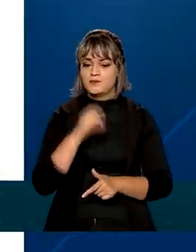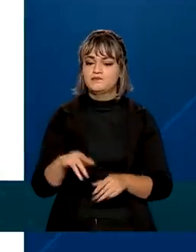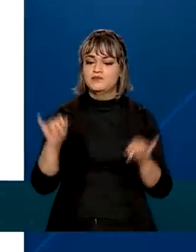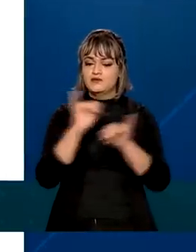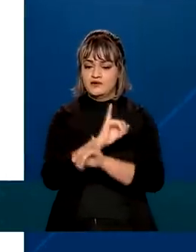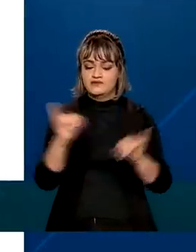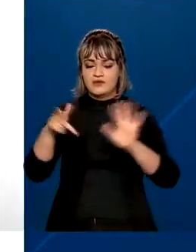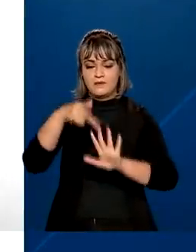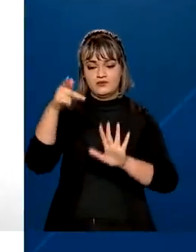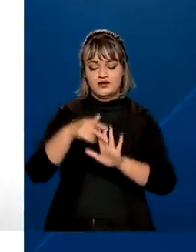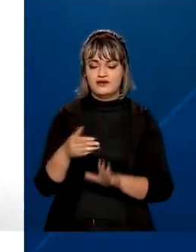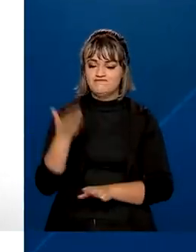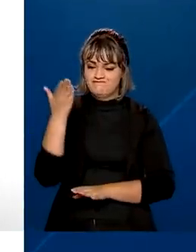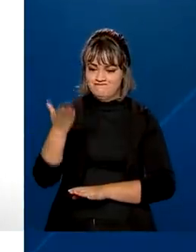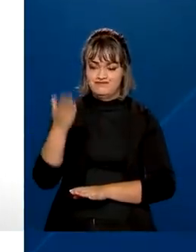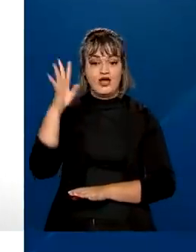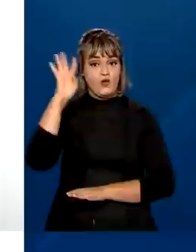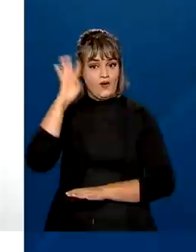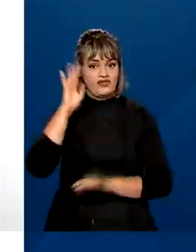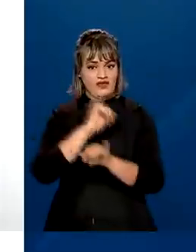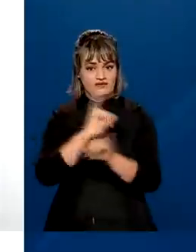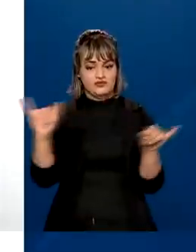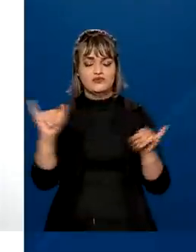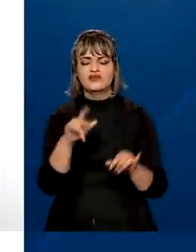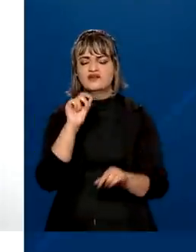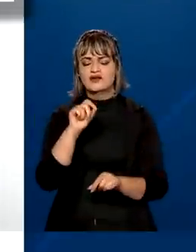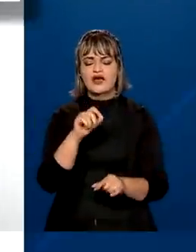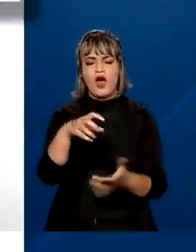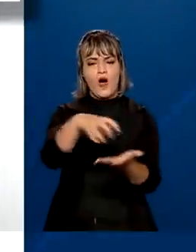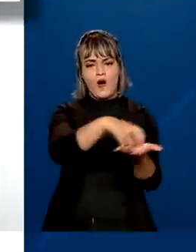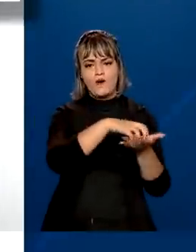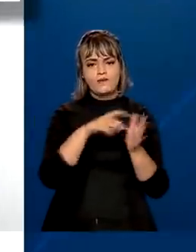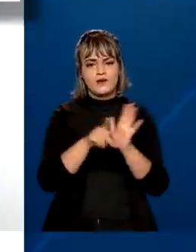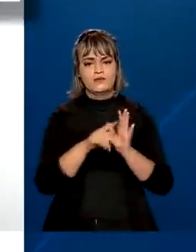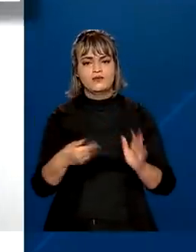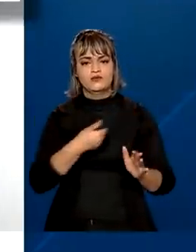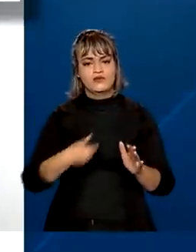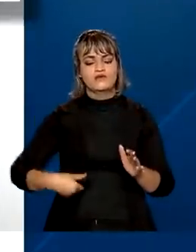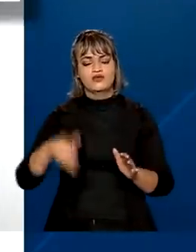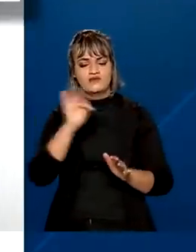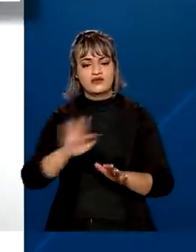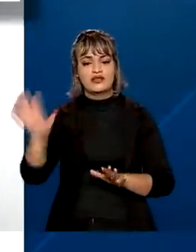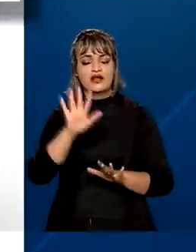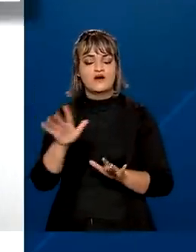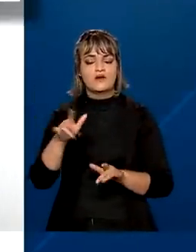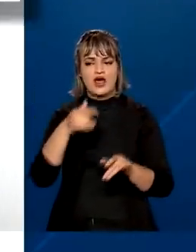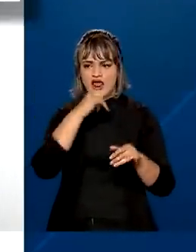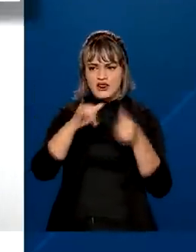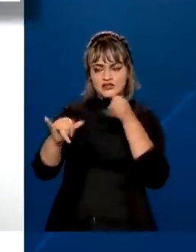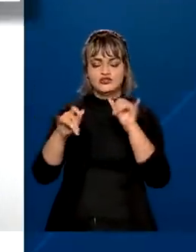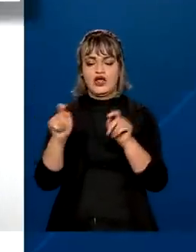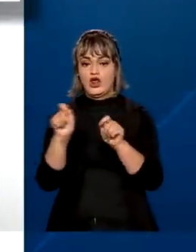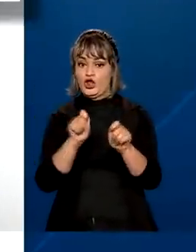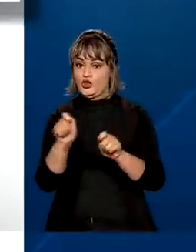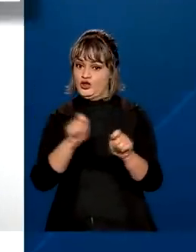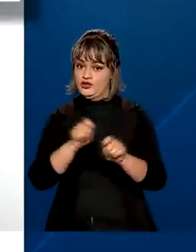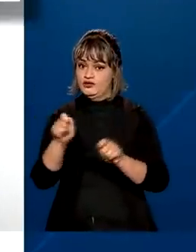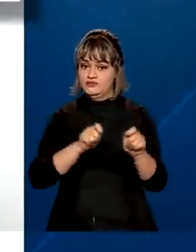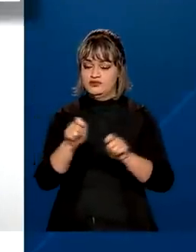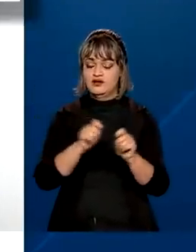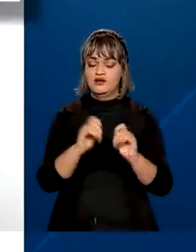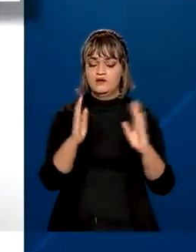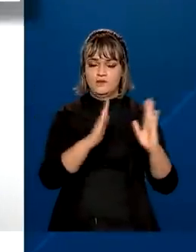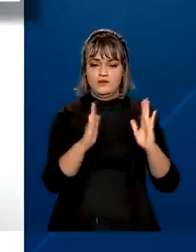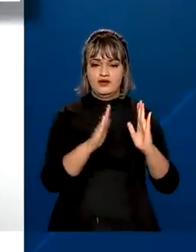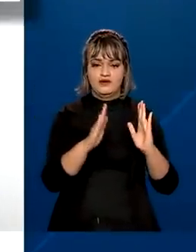publicada nesta quarta-feira e determina que os órgãos do governo federal devem reduzir o consumo de energia elétrica entre